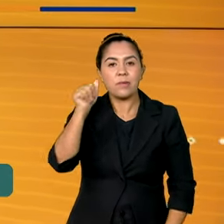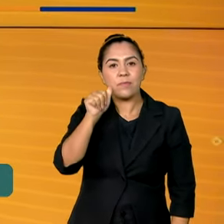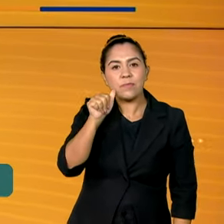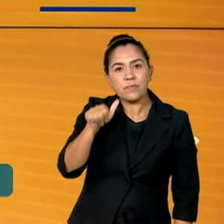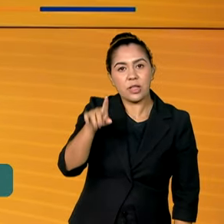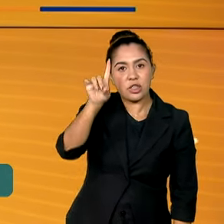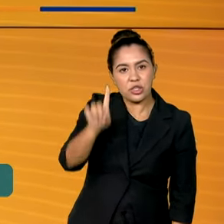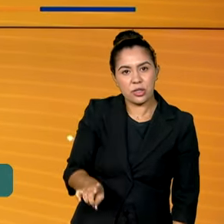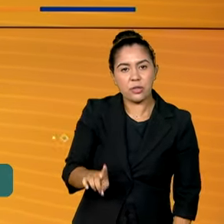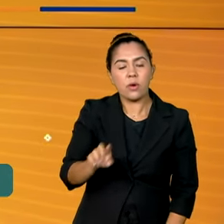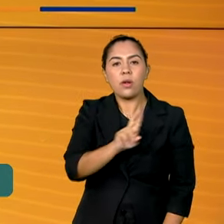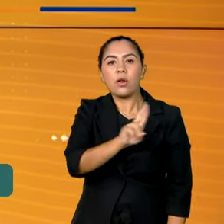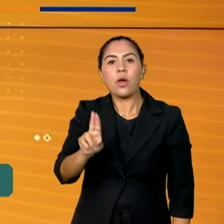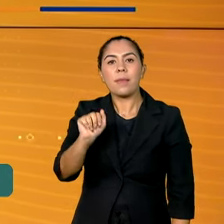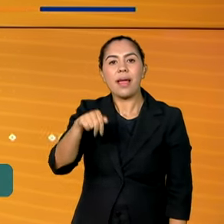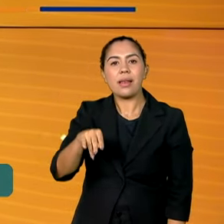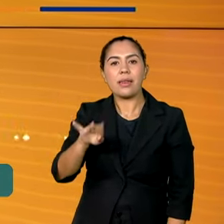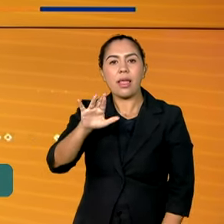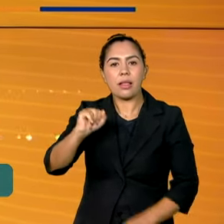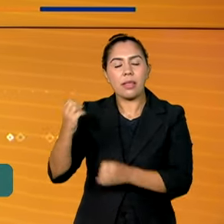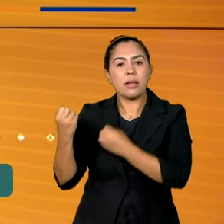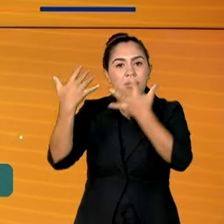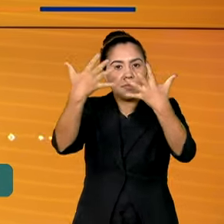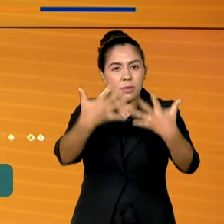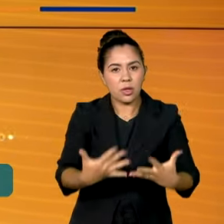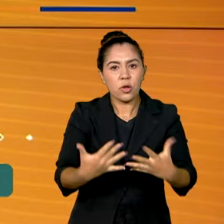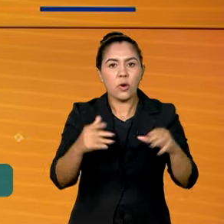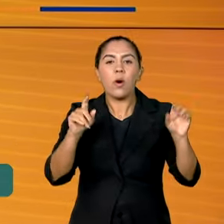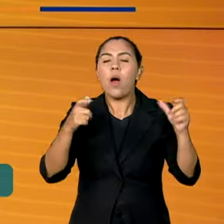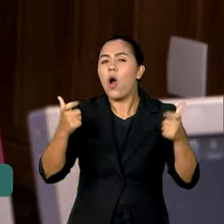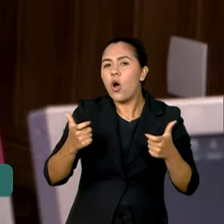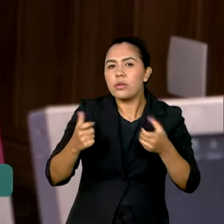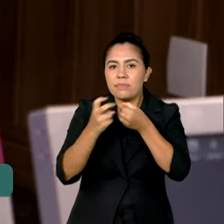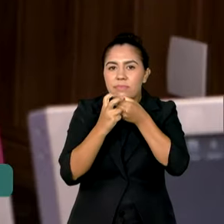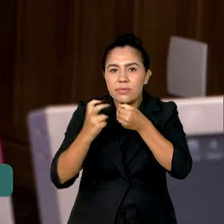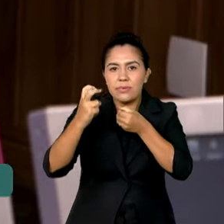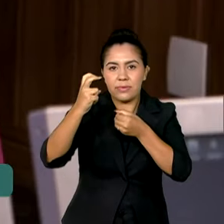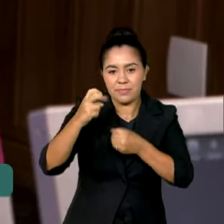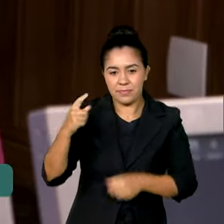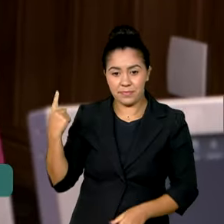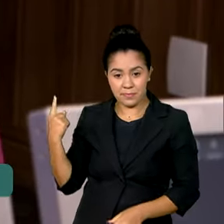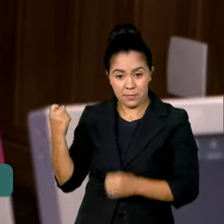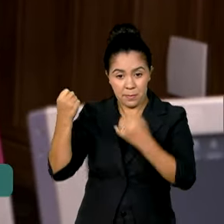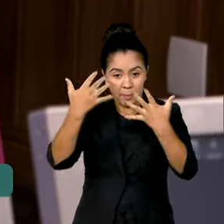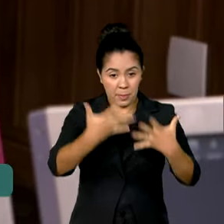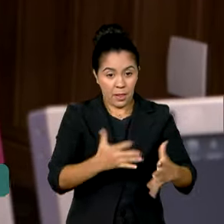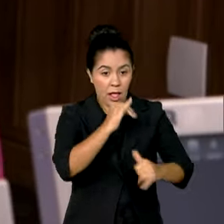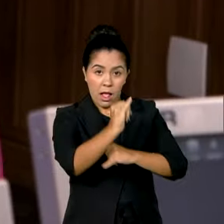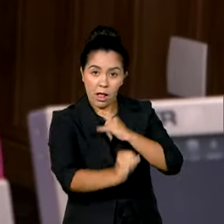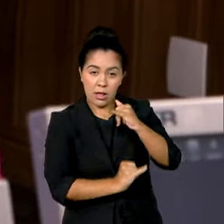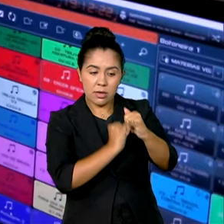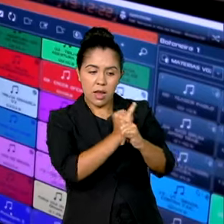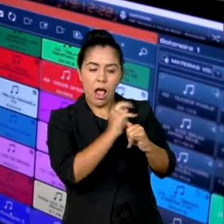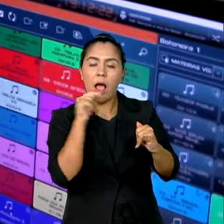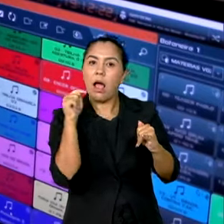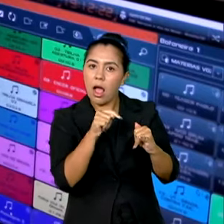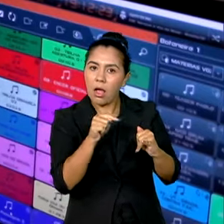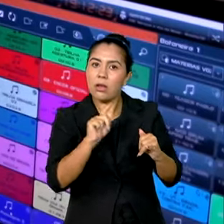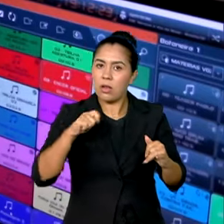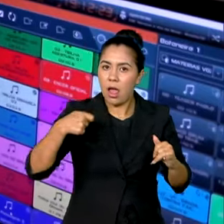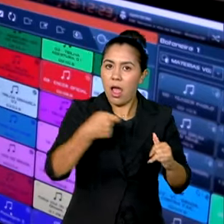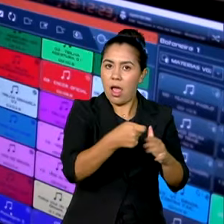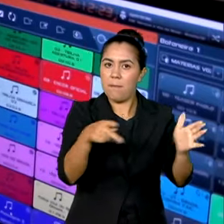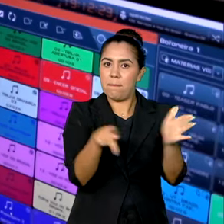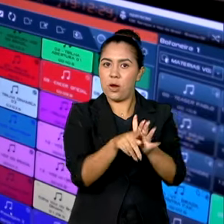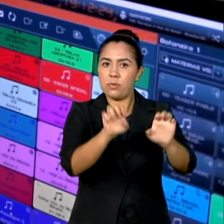Stefani do MEC falou sobre esse assunto no programa A Voz do Brasil. Essa internet é uma parte da estrutura mesmo